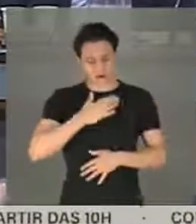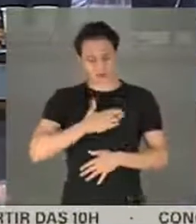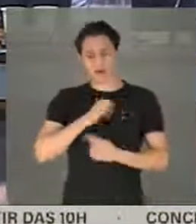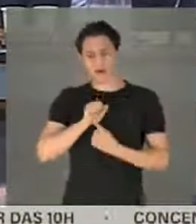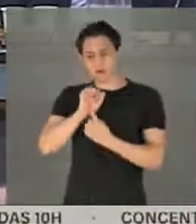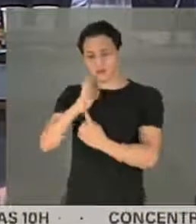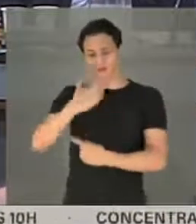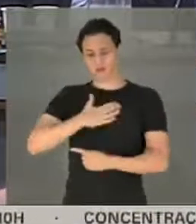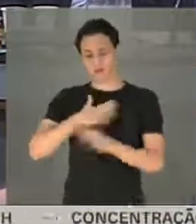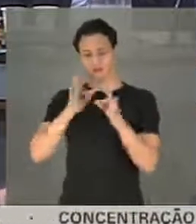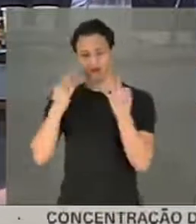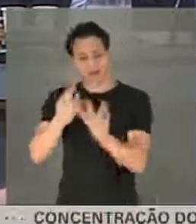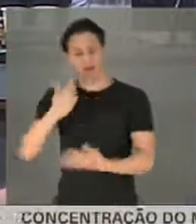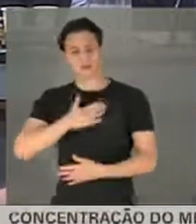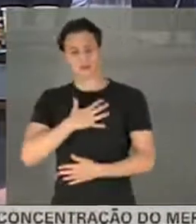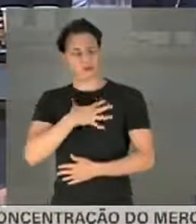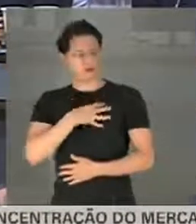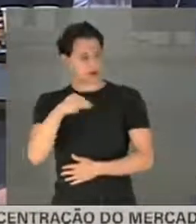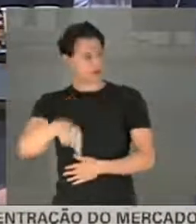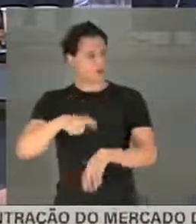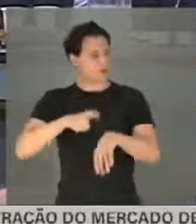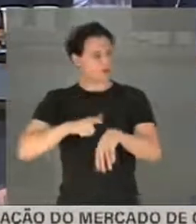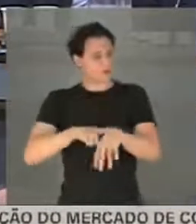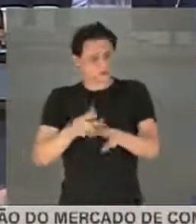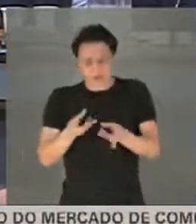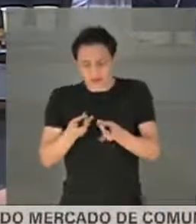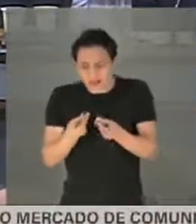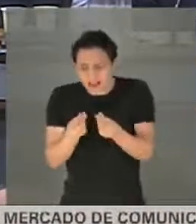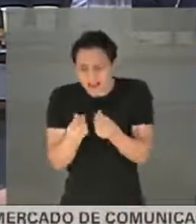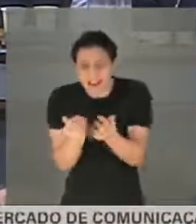minha família e meus filhos aqui, num momento tão delicado como esse.